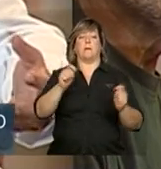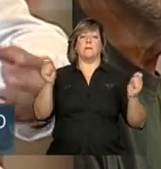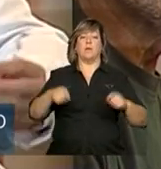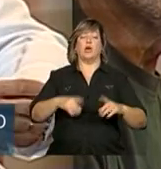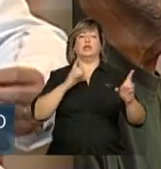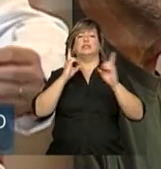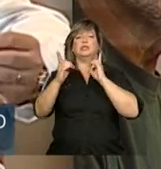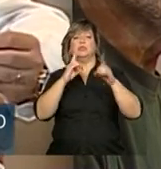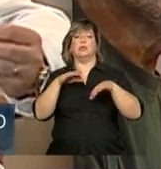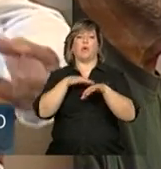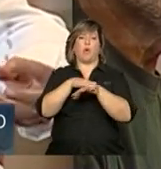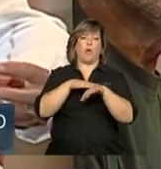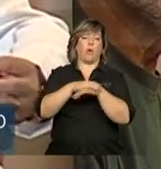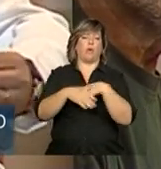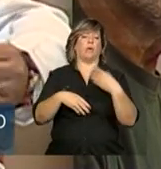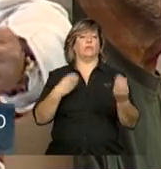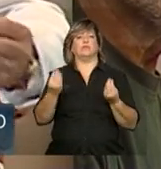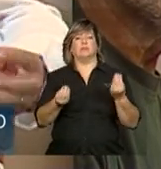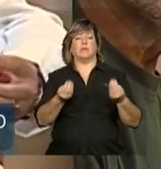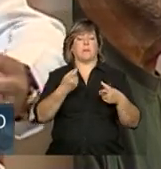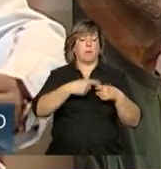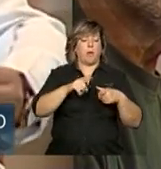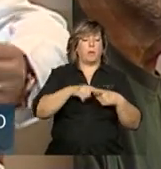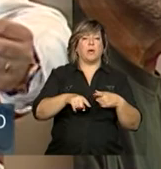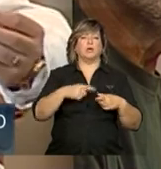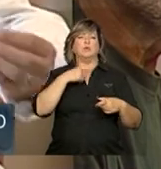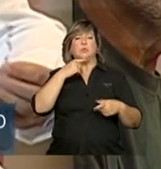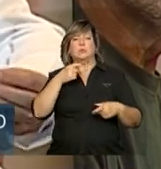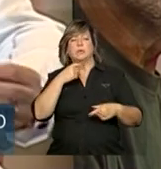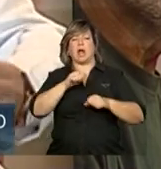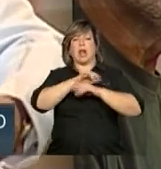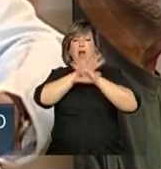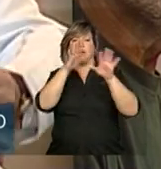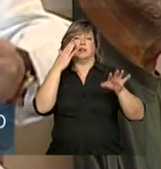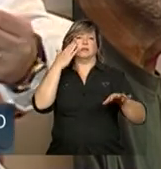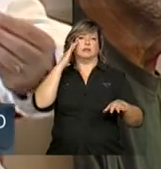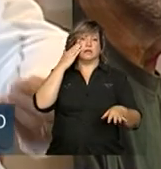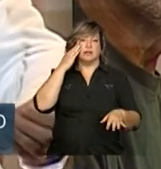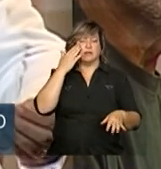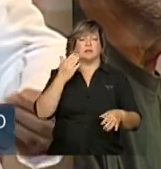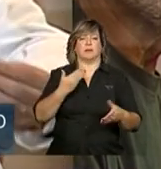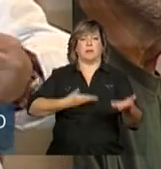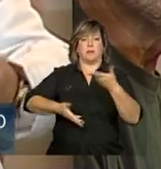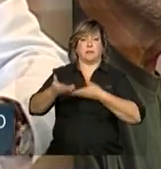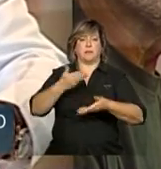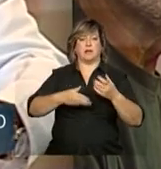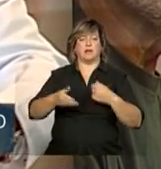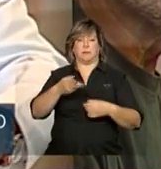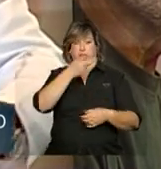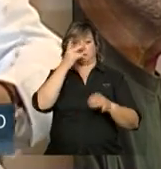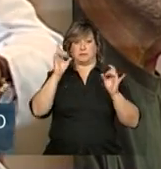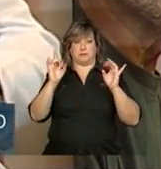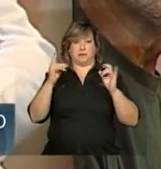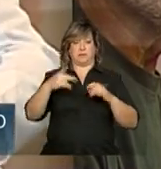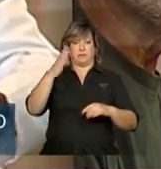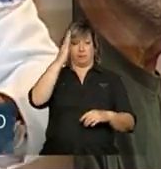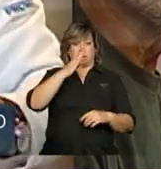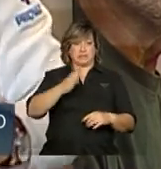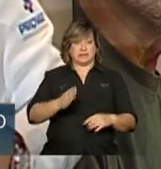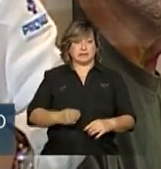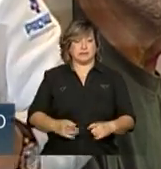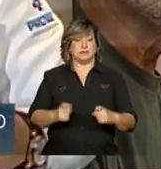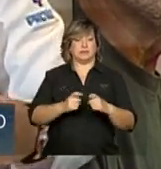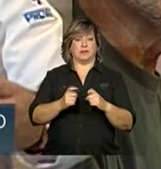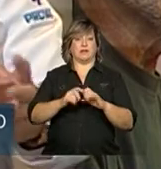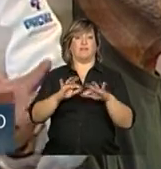discutir possíveis casos, questões, ter uma segunda opinião com especialistas brasileiros de medicina de família, e que possam,